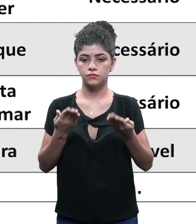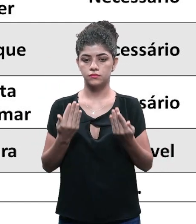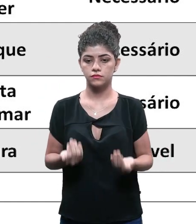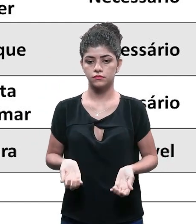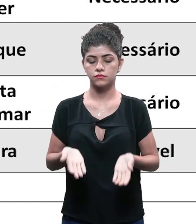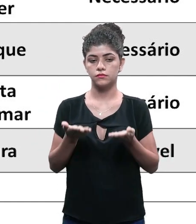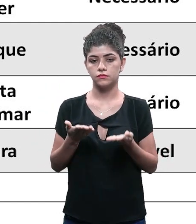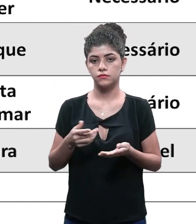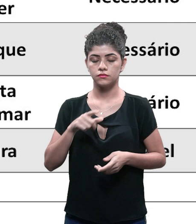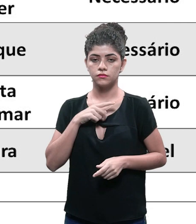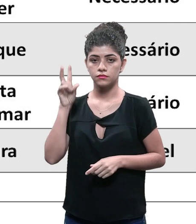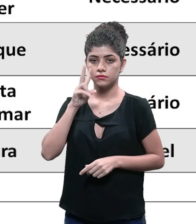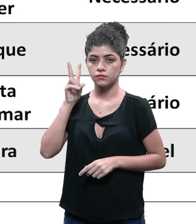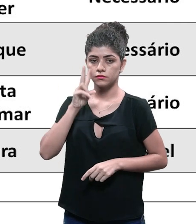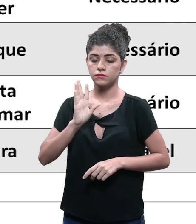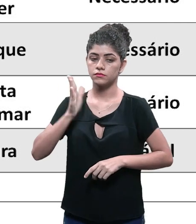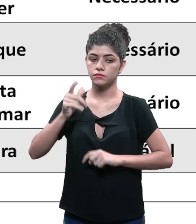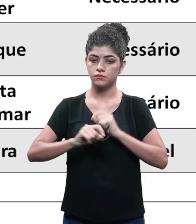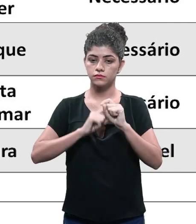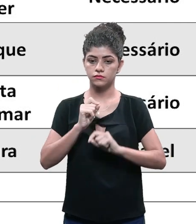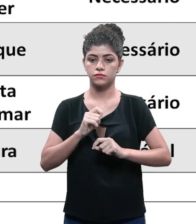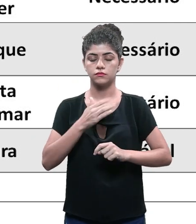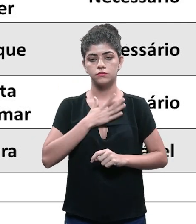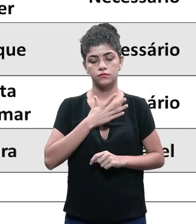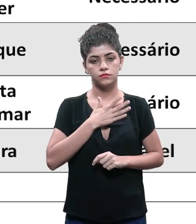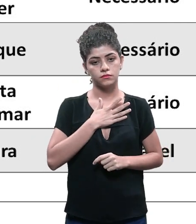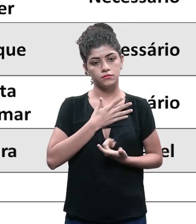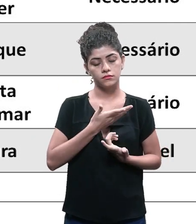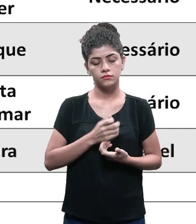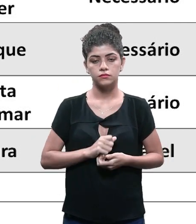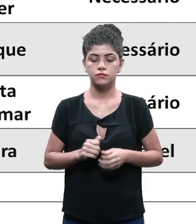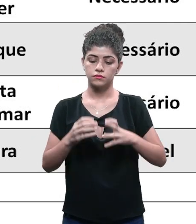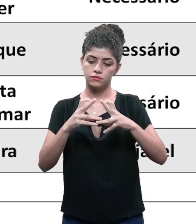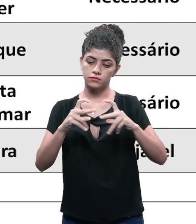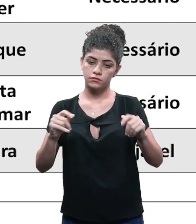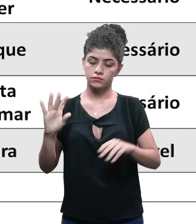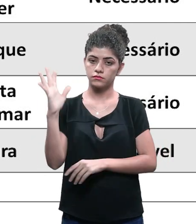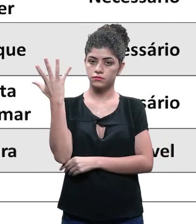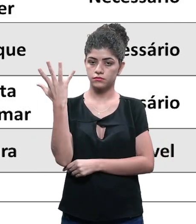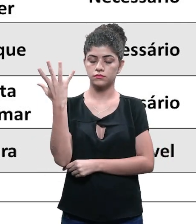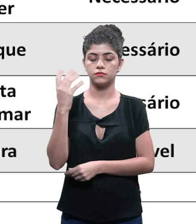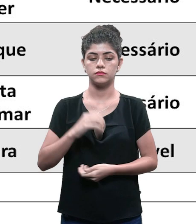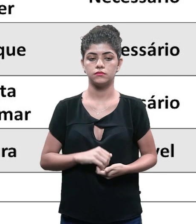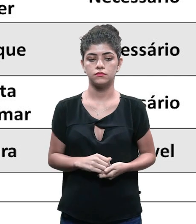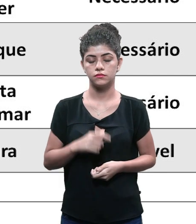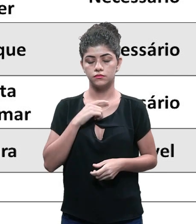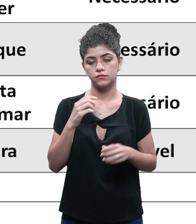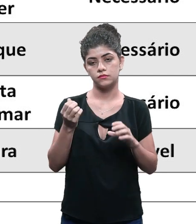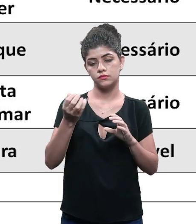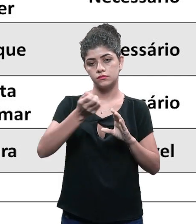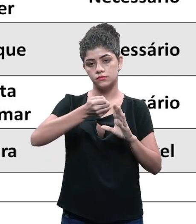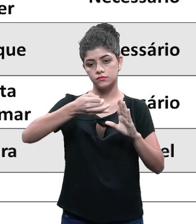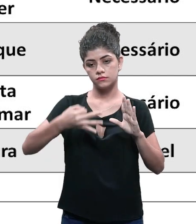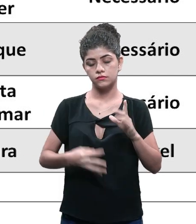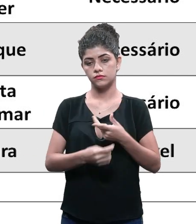eu preciso que ele seja leve então pra ele ser leve eu já vou lembrar de trazer minha serragem pra minha mistura